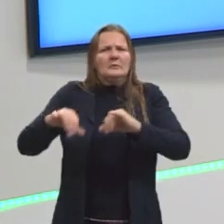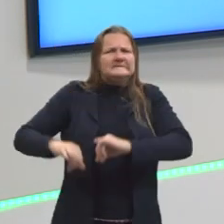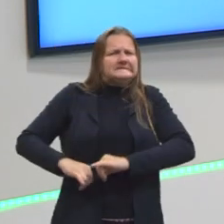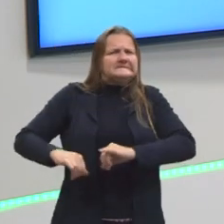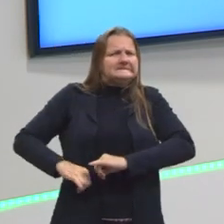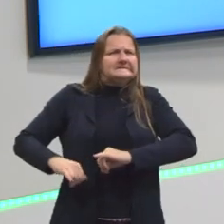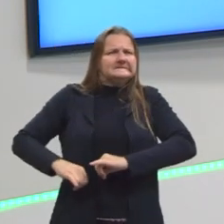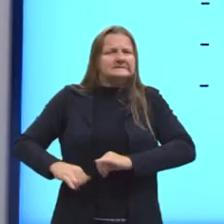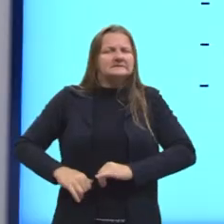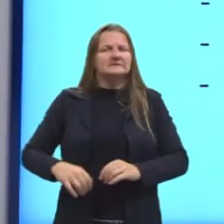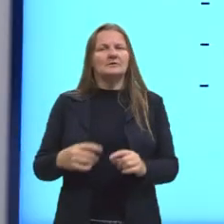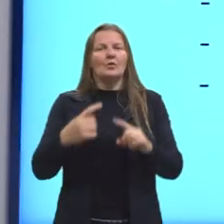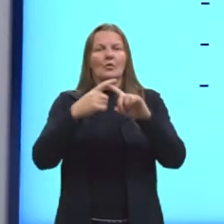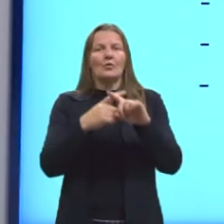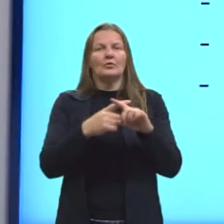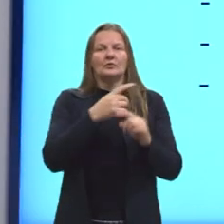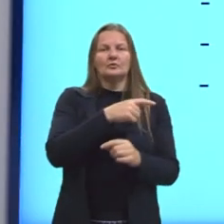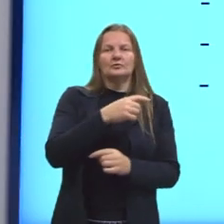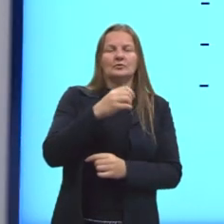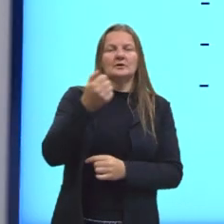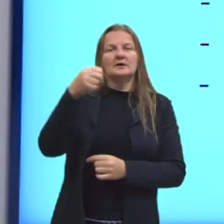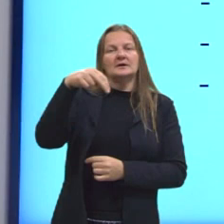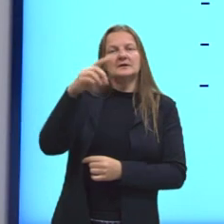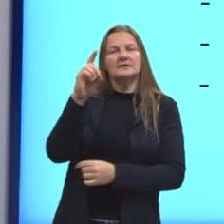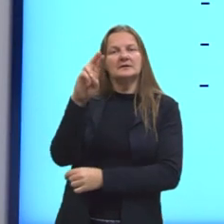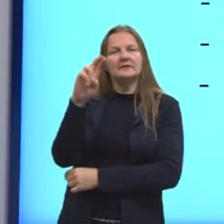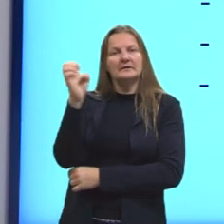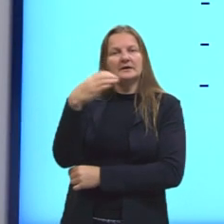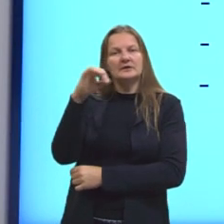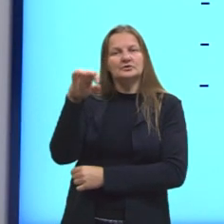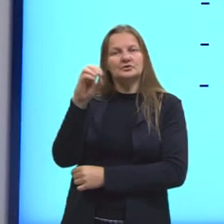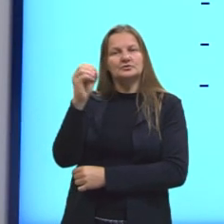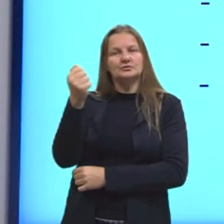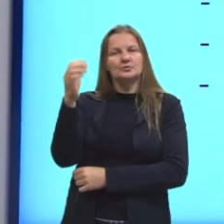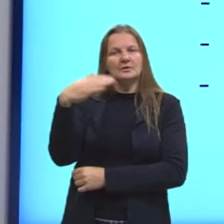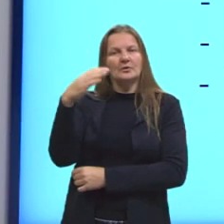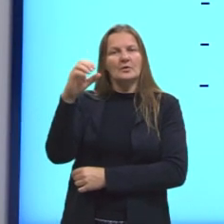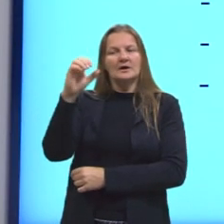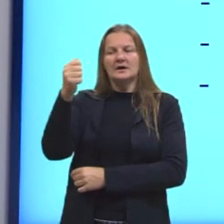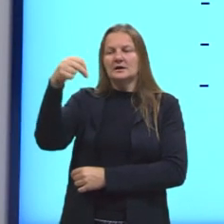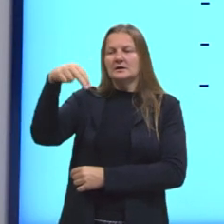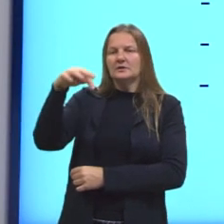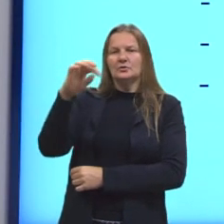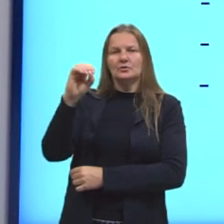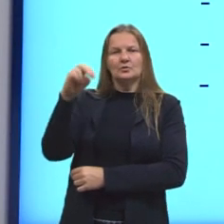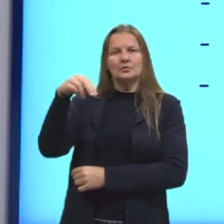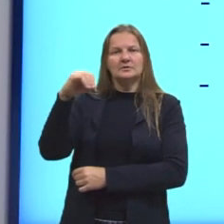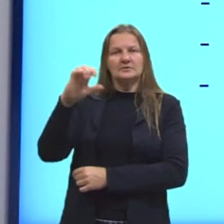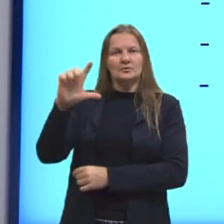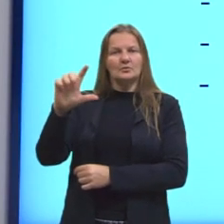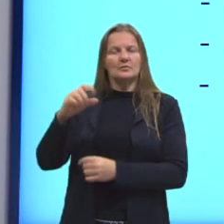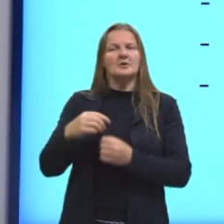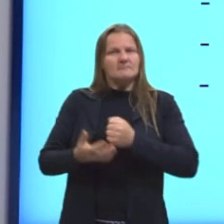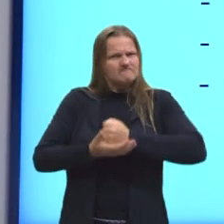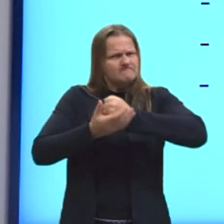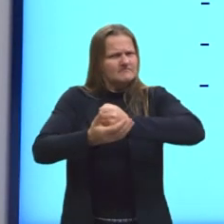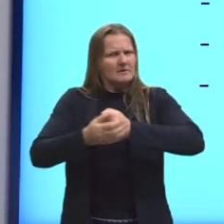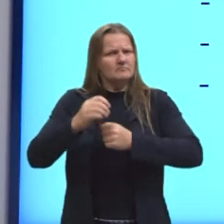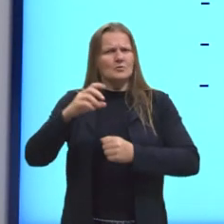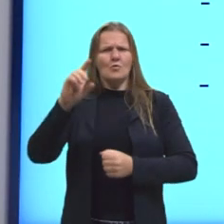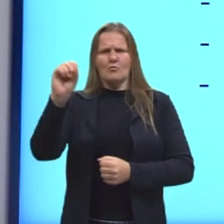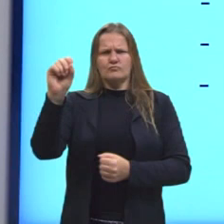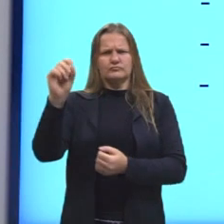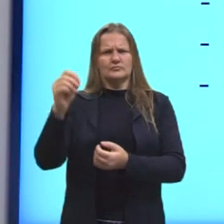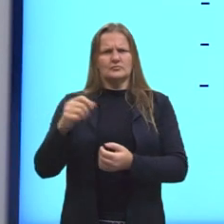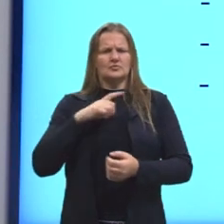Já o rival dele, o André João Antônio, vai defender os senhores de escravo. Vai dizer o quê? Não, se esse